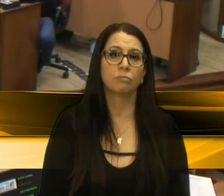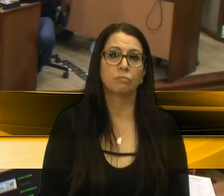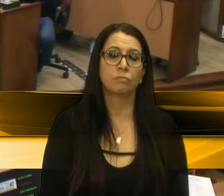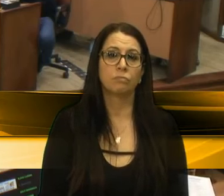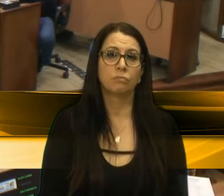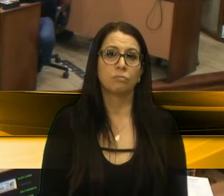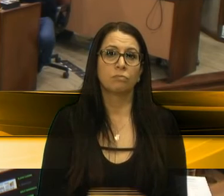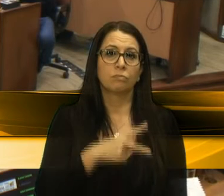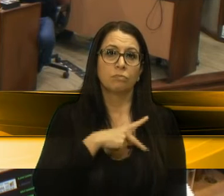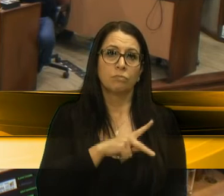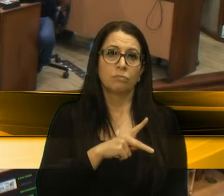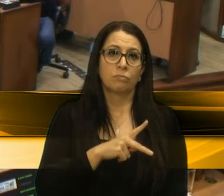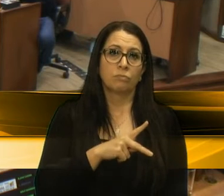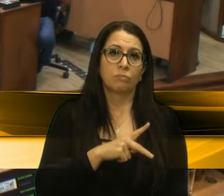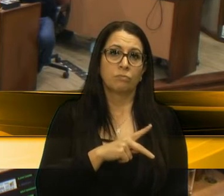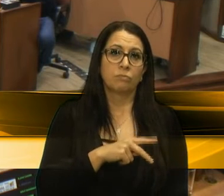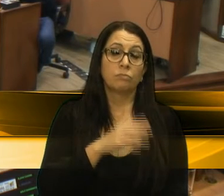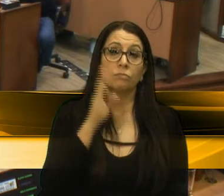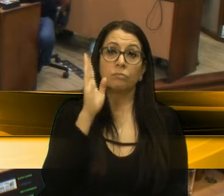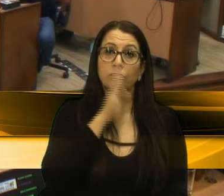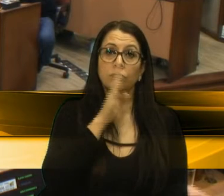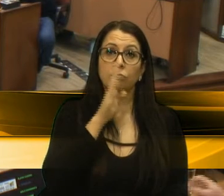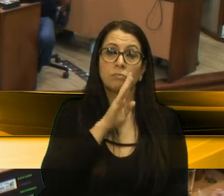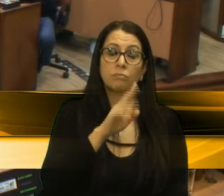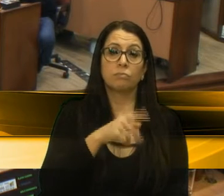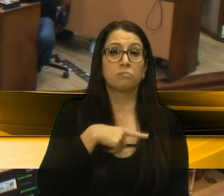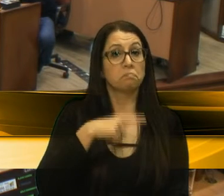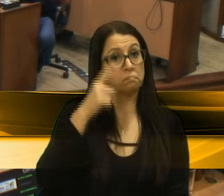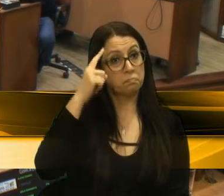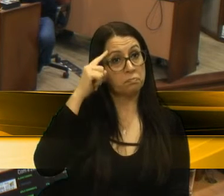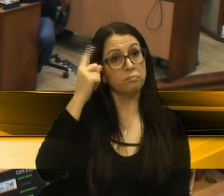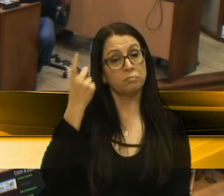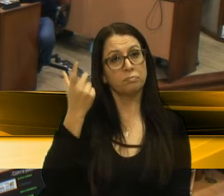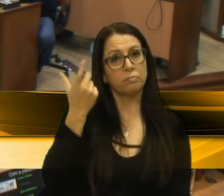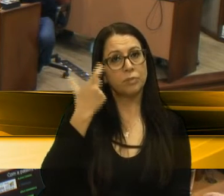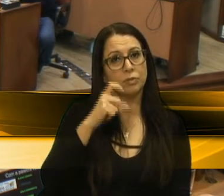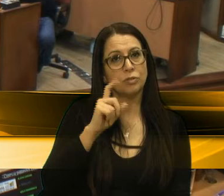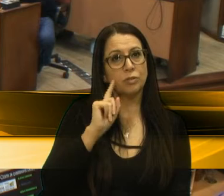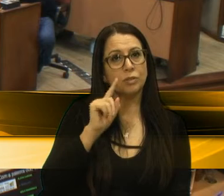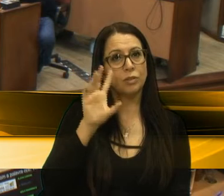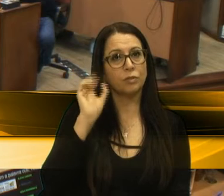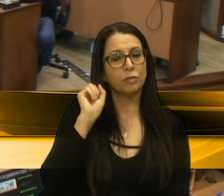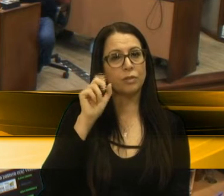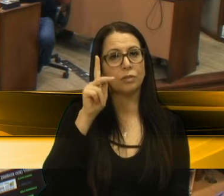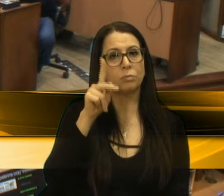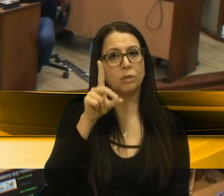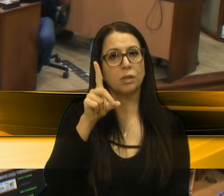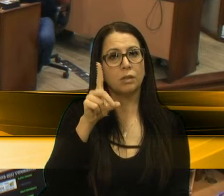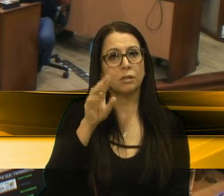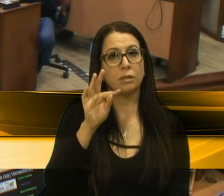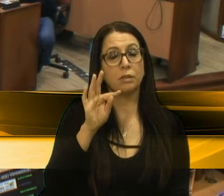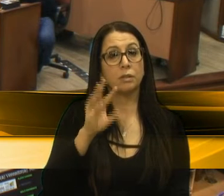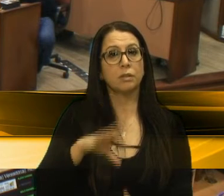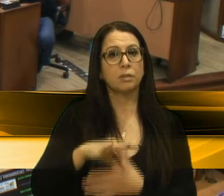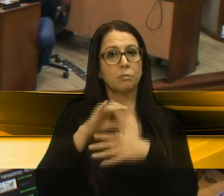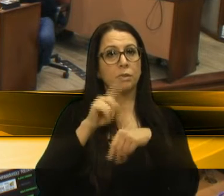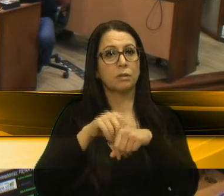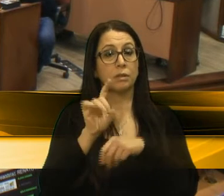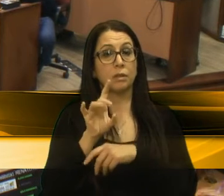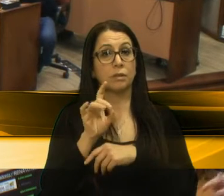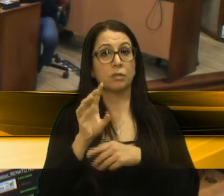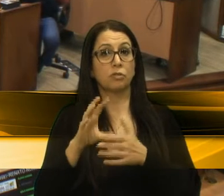Senhor presidente, bem rapidamente, aqui até achei que eu ouvi o PDT pedindo aqui a declaração de líder,